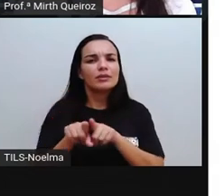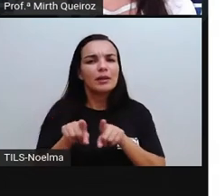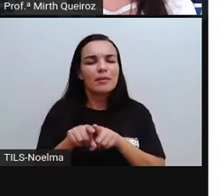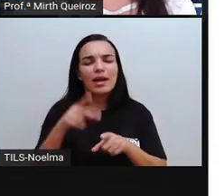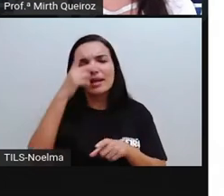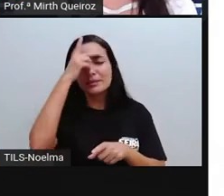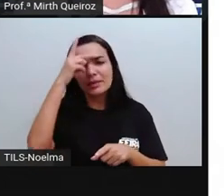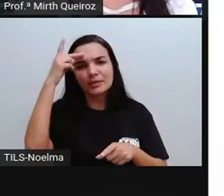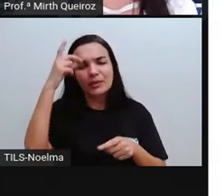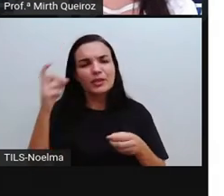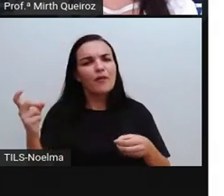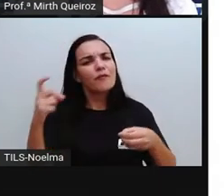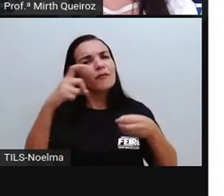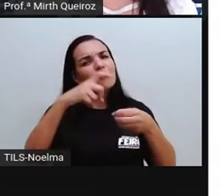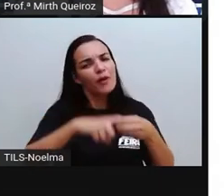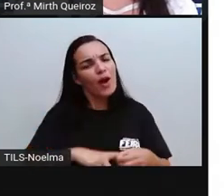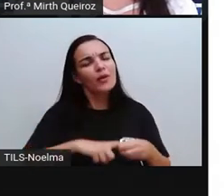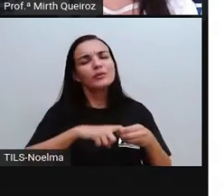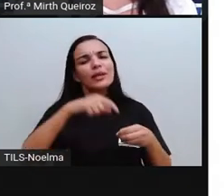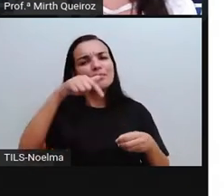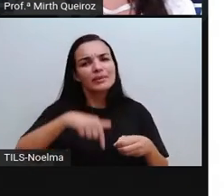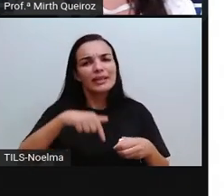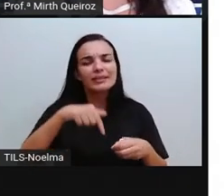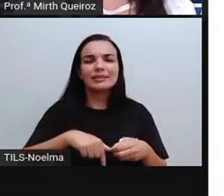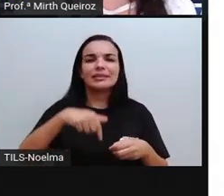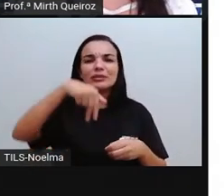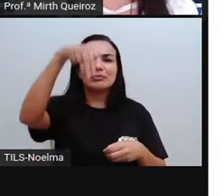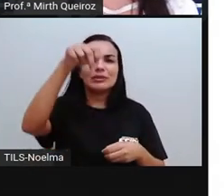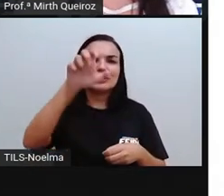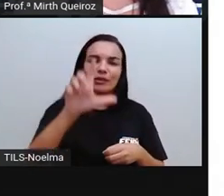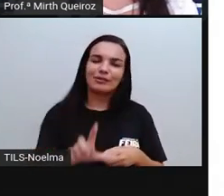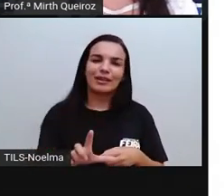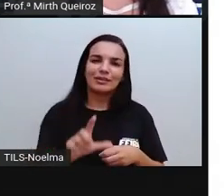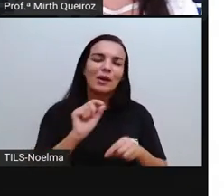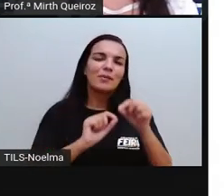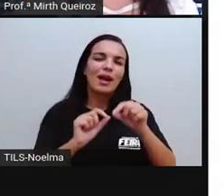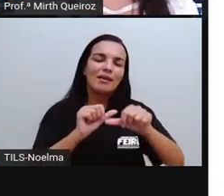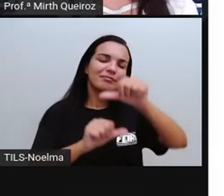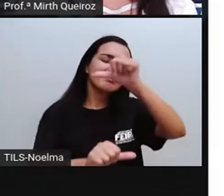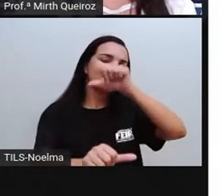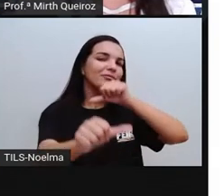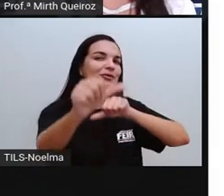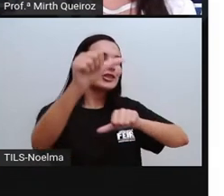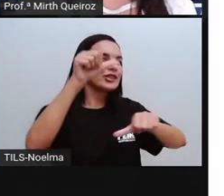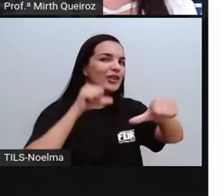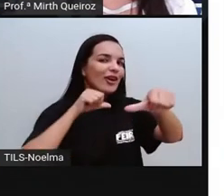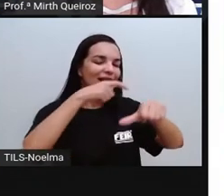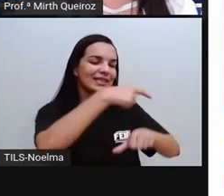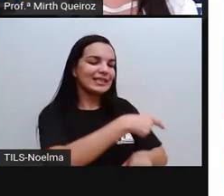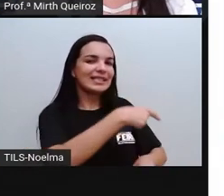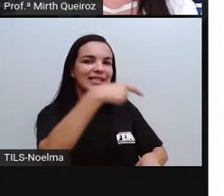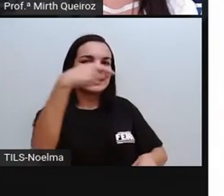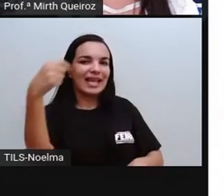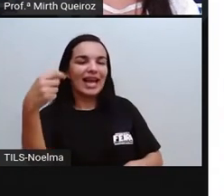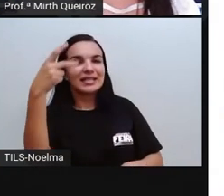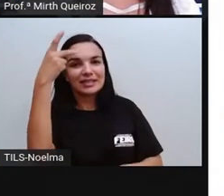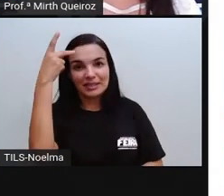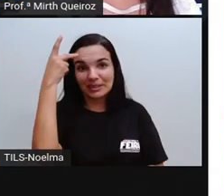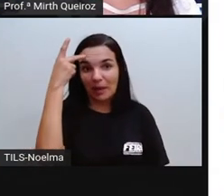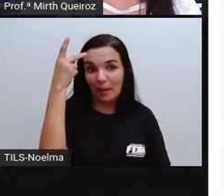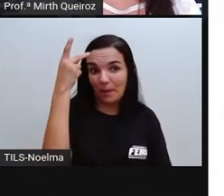que as pessoas elas comecem a fazer o inverso Elas saírem aí do